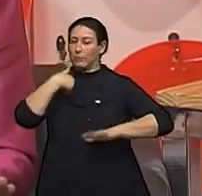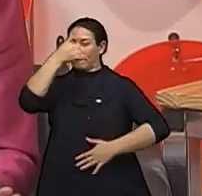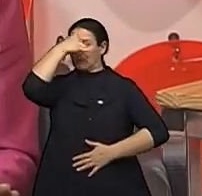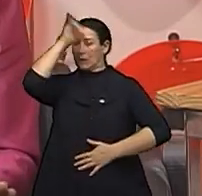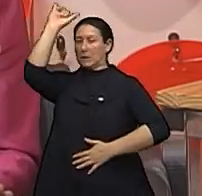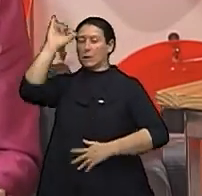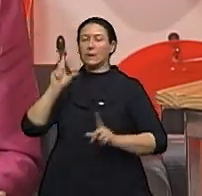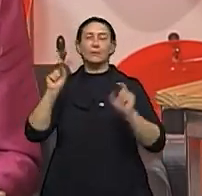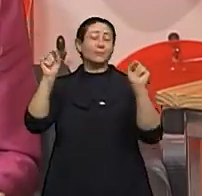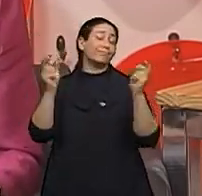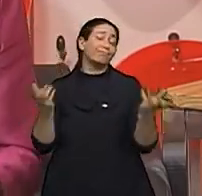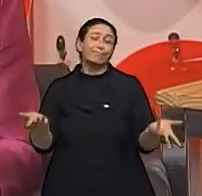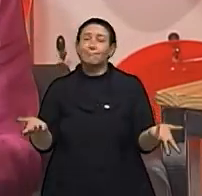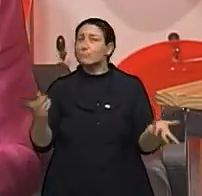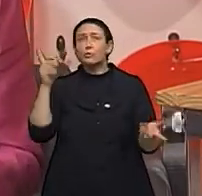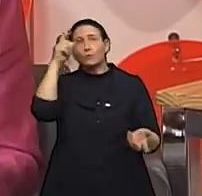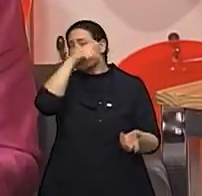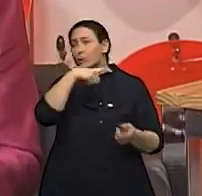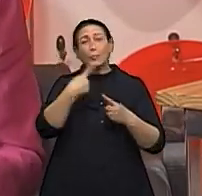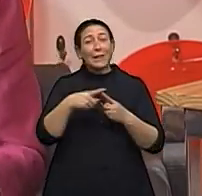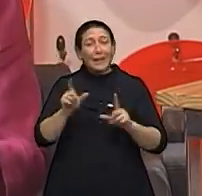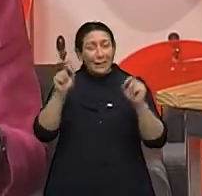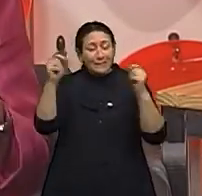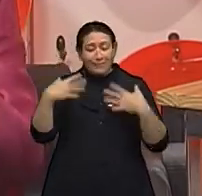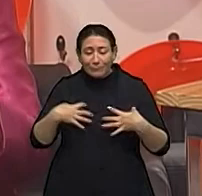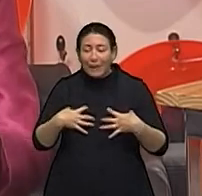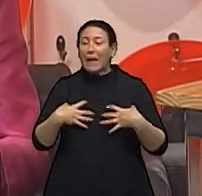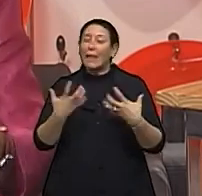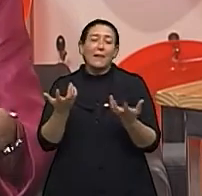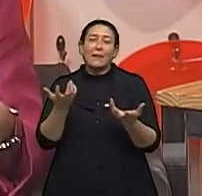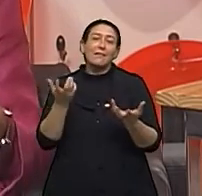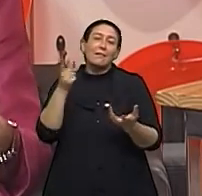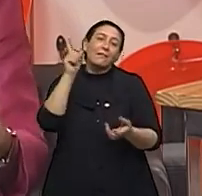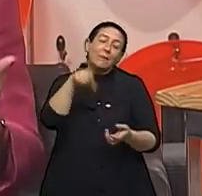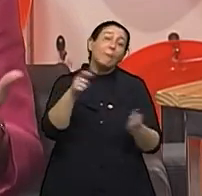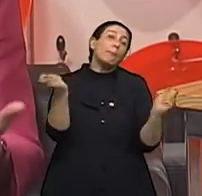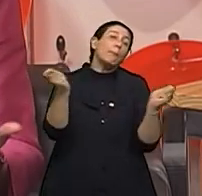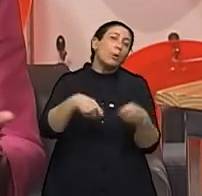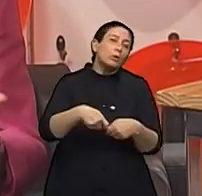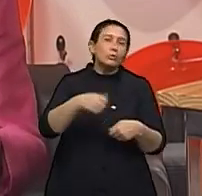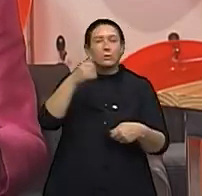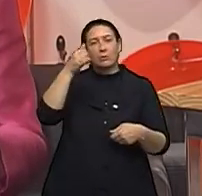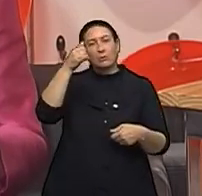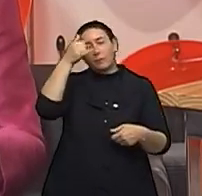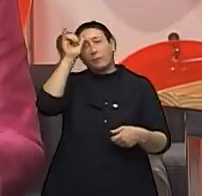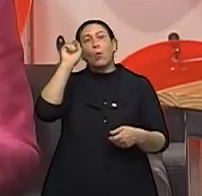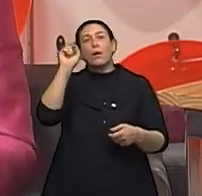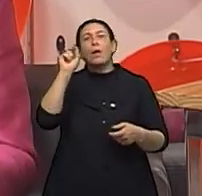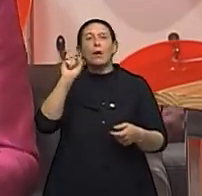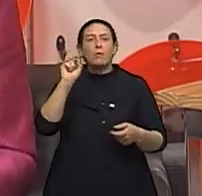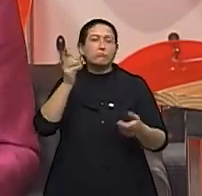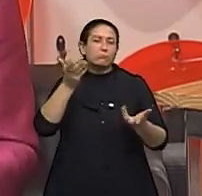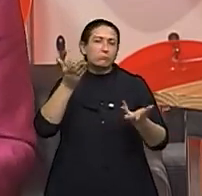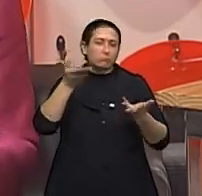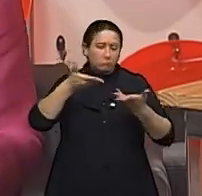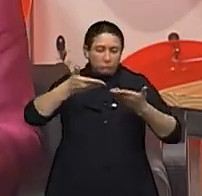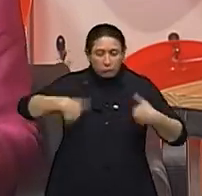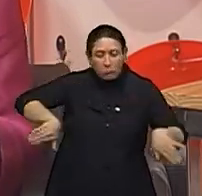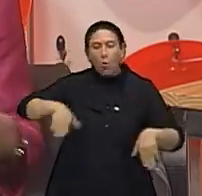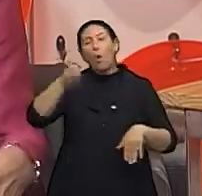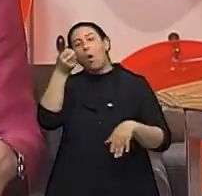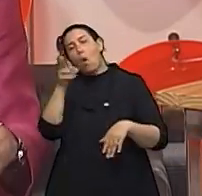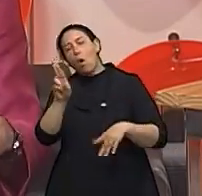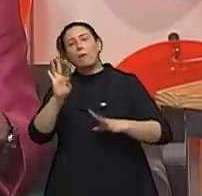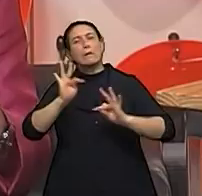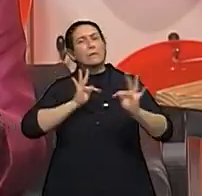existe em câncer de mama. O que existe é a gente prevenir, talvez, de mutilar e de fazer tratamentos